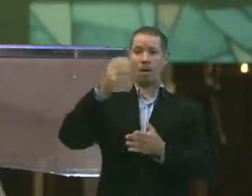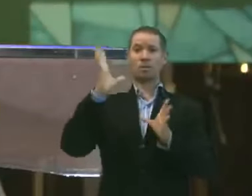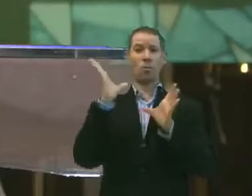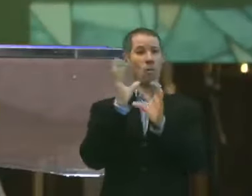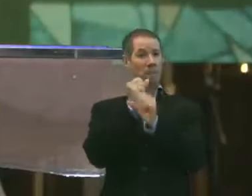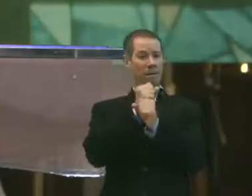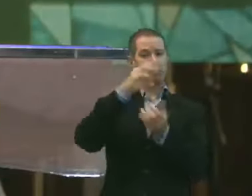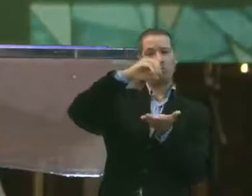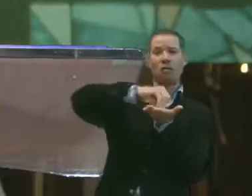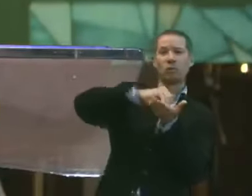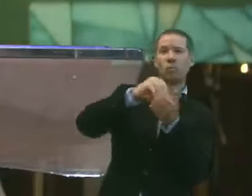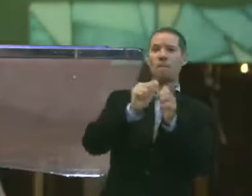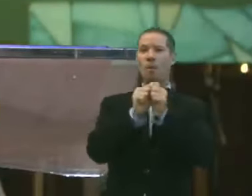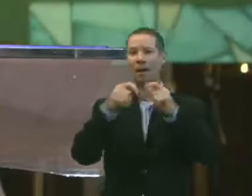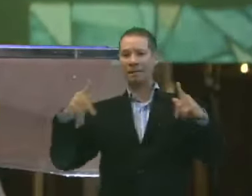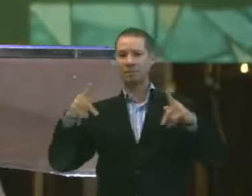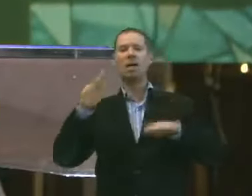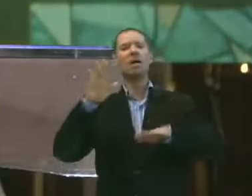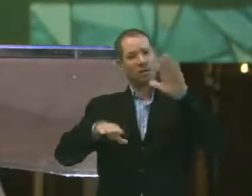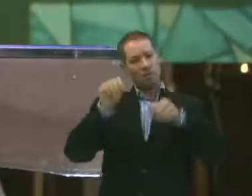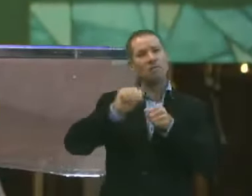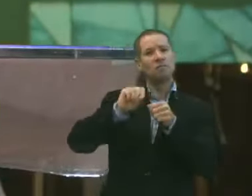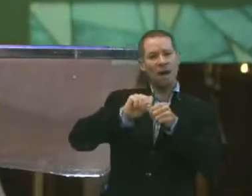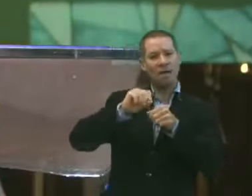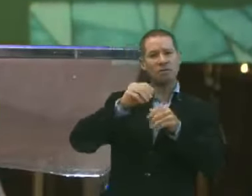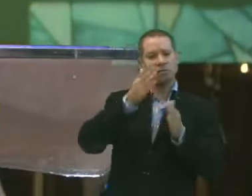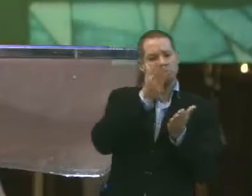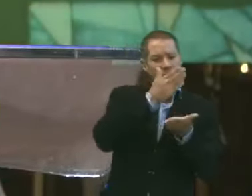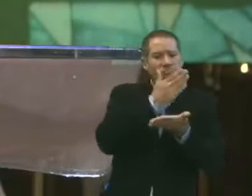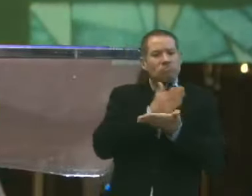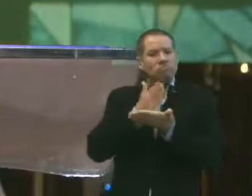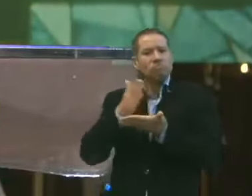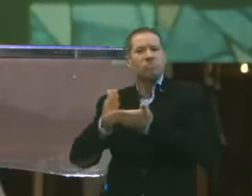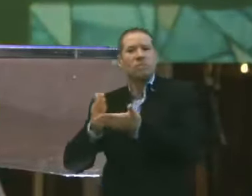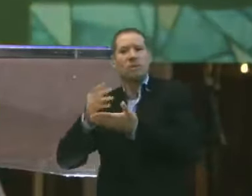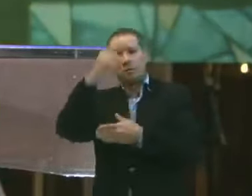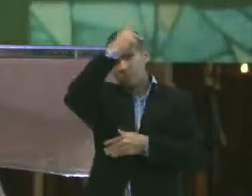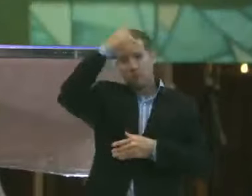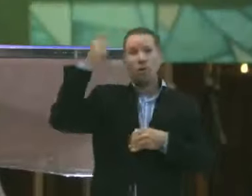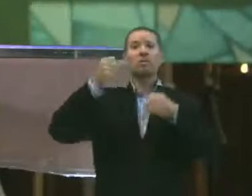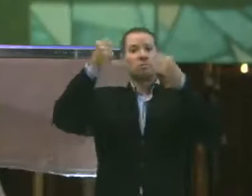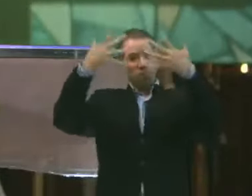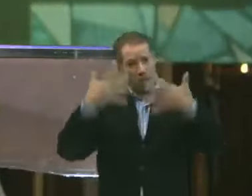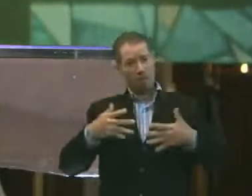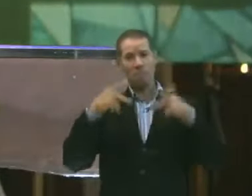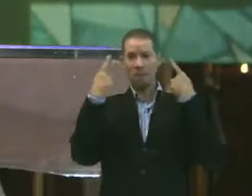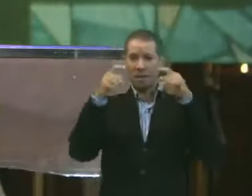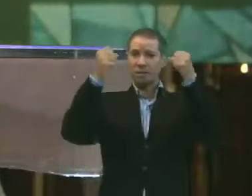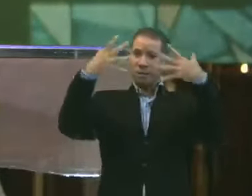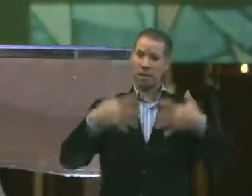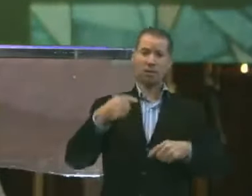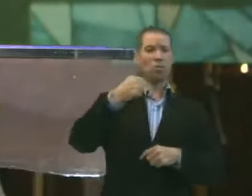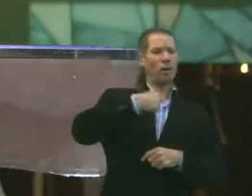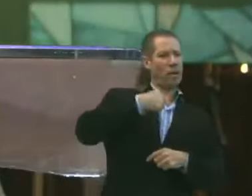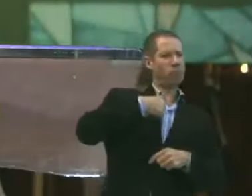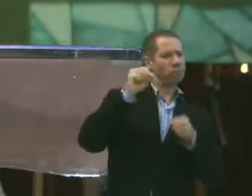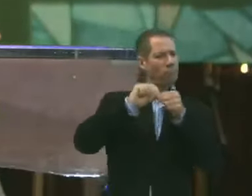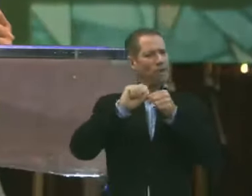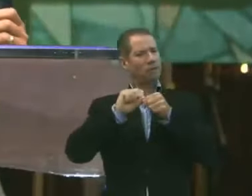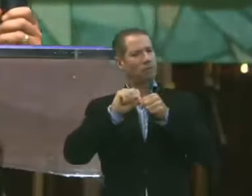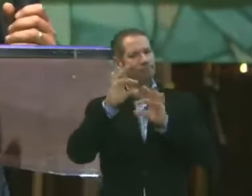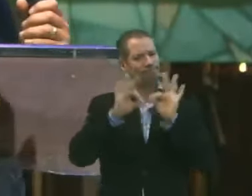não fiz o Apocalipse. Talvez eu faça depois dessa série que o Pastor Pascoal está pregando. Explicando o Apocalipse. E aí quem sabe eu faça.